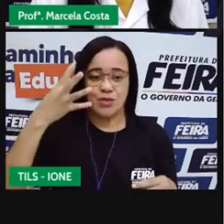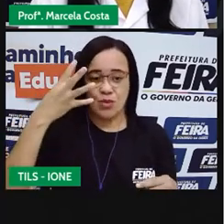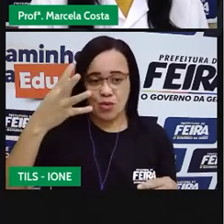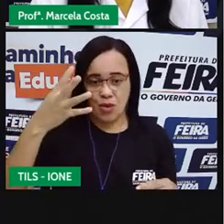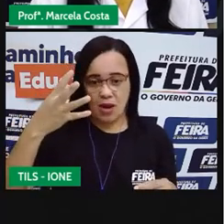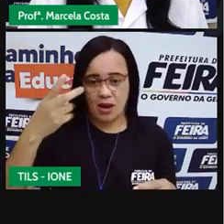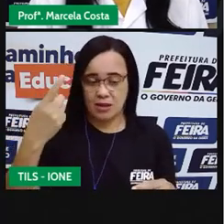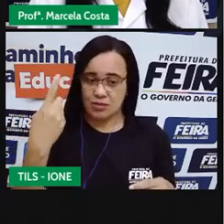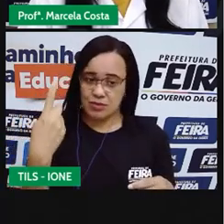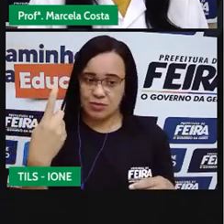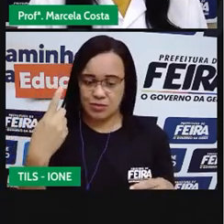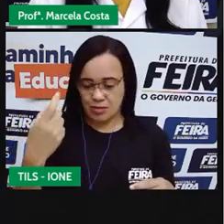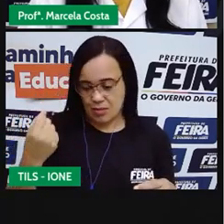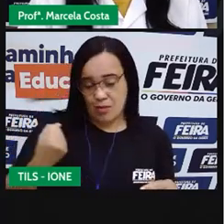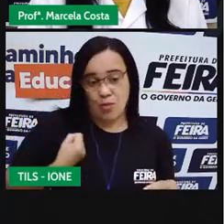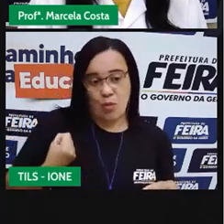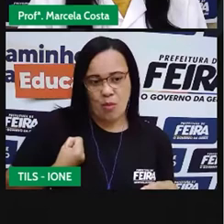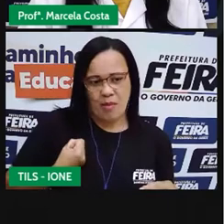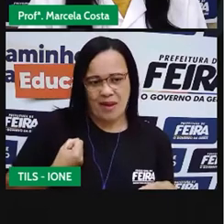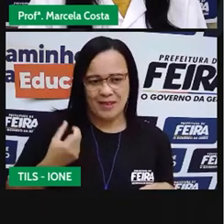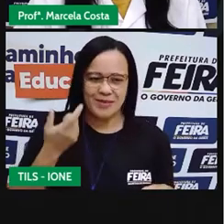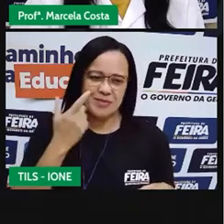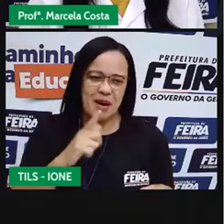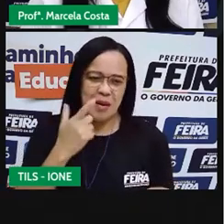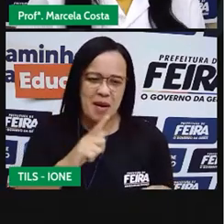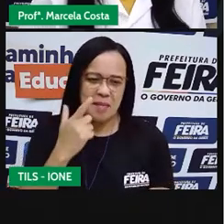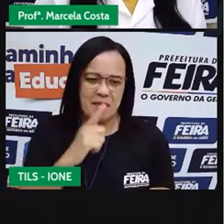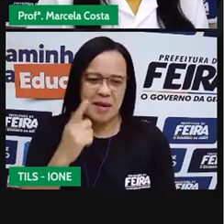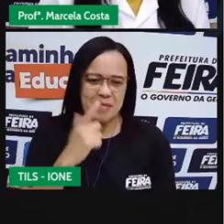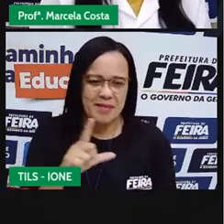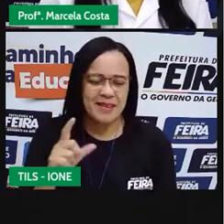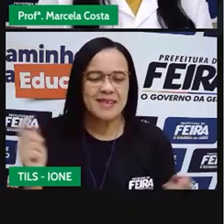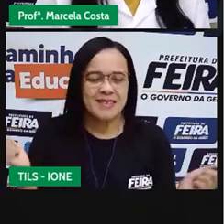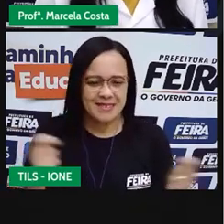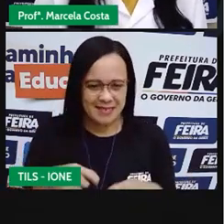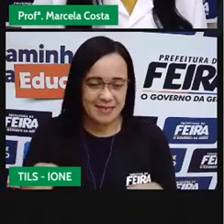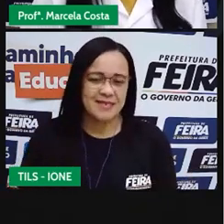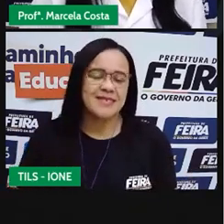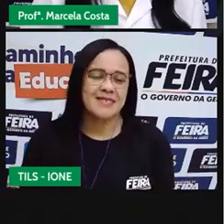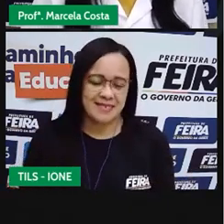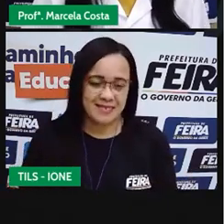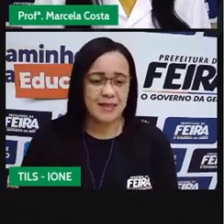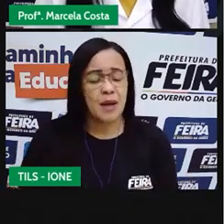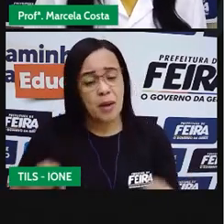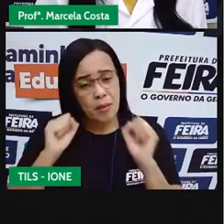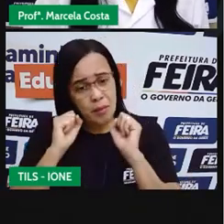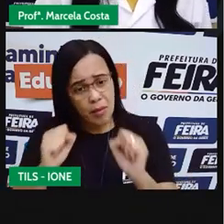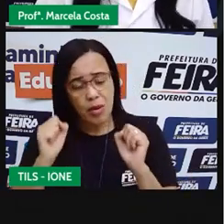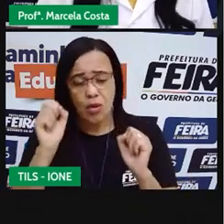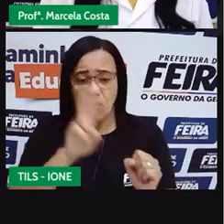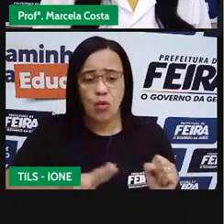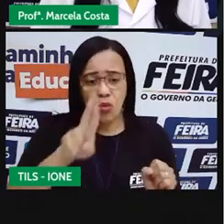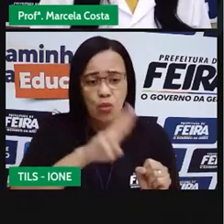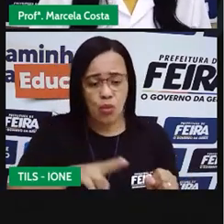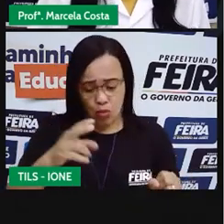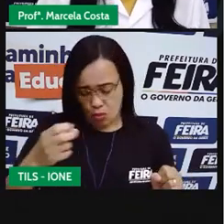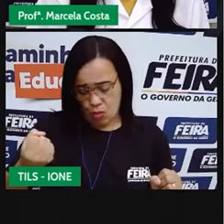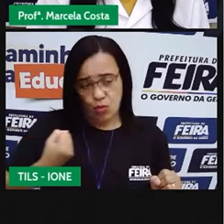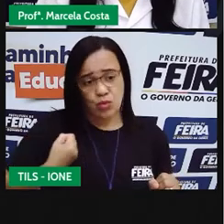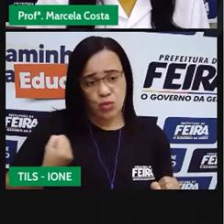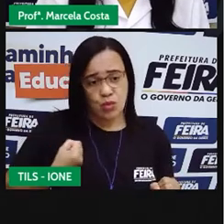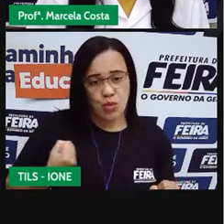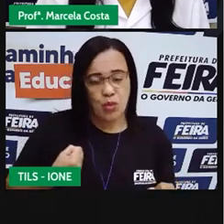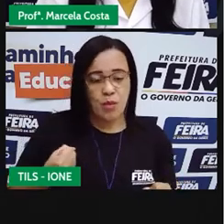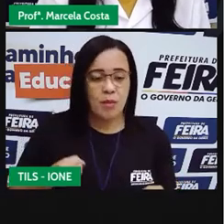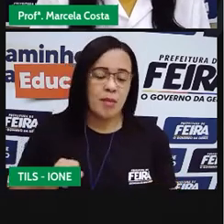pescados por esses participantes a gente pode usar esses números para realizar algumas